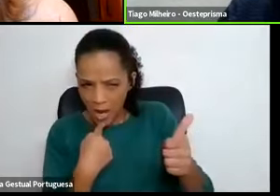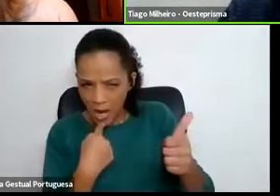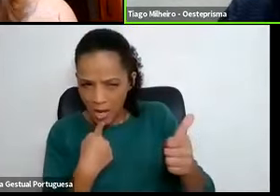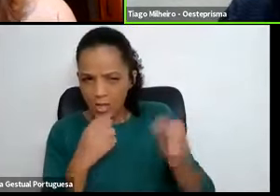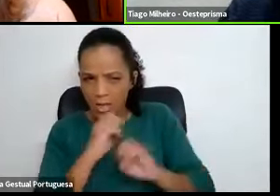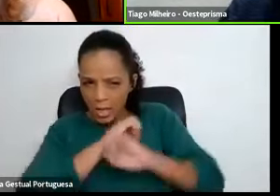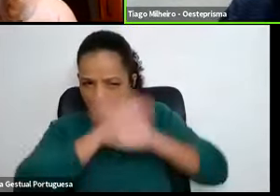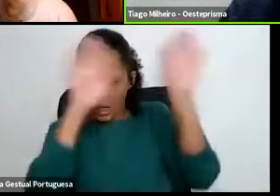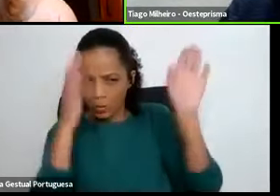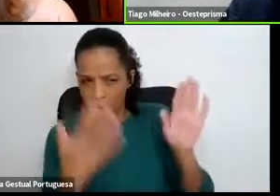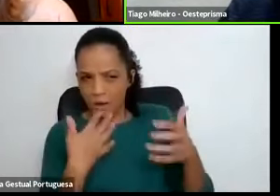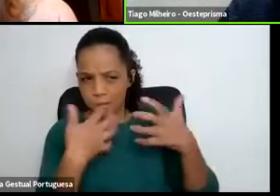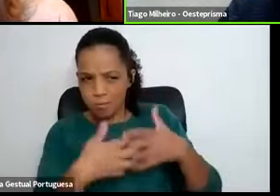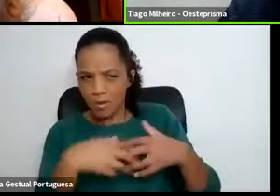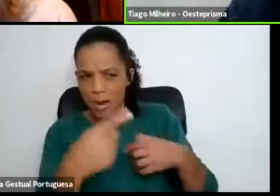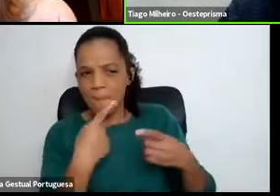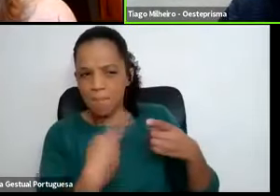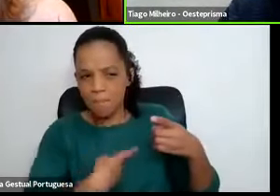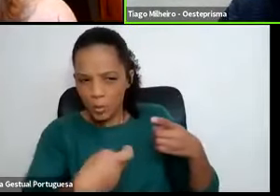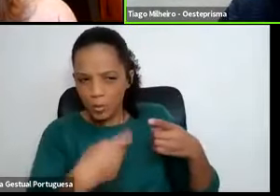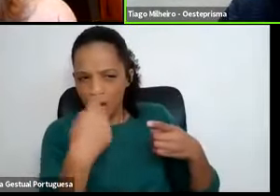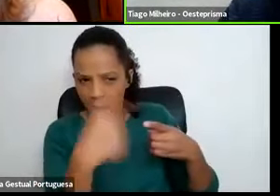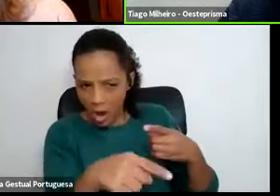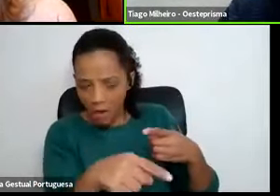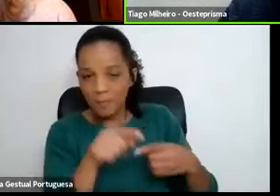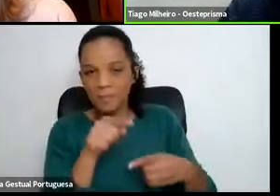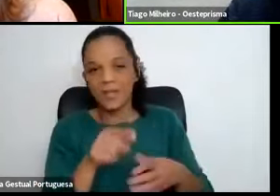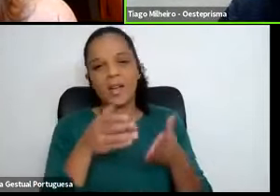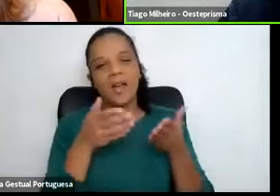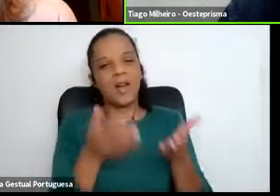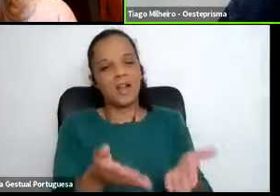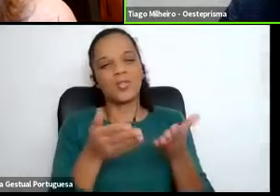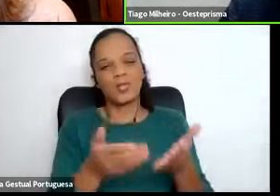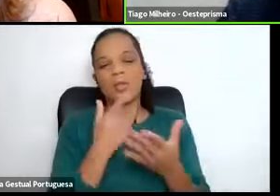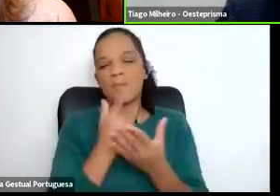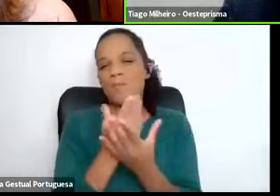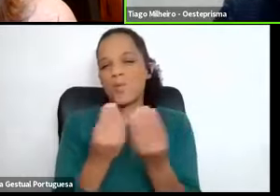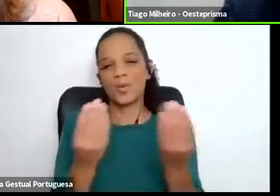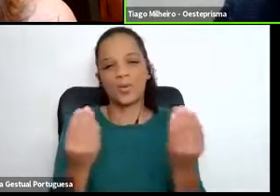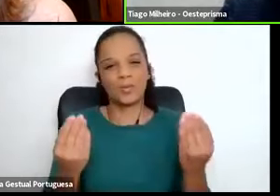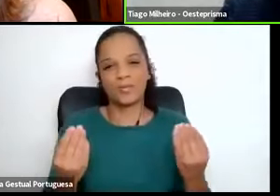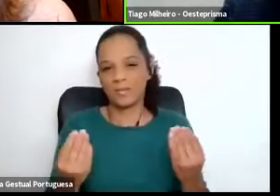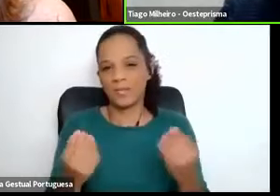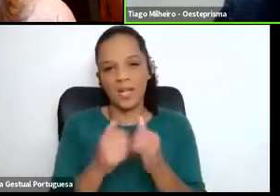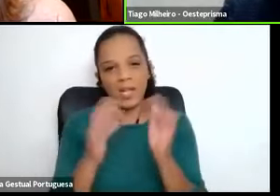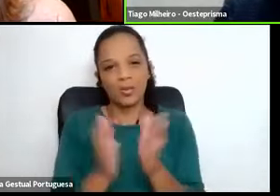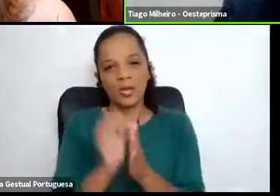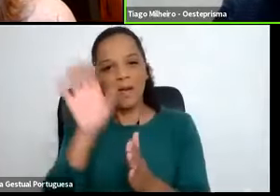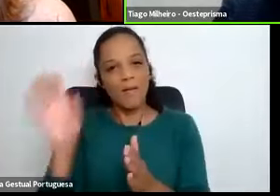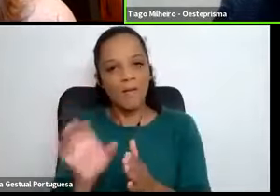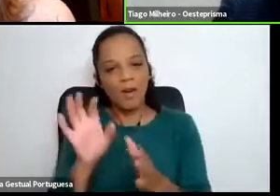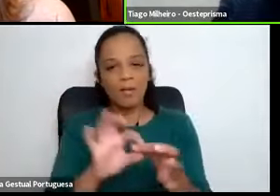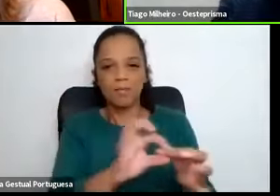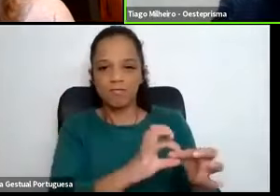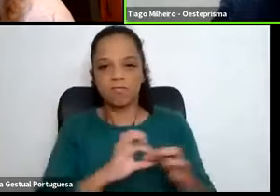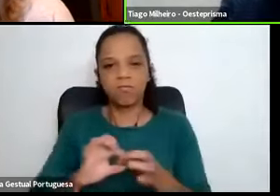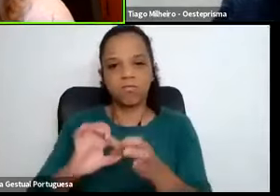estás esclarecido, tens dúvidas, tens questões, e isto ajuda muito a parte, a todo o processo e a toda a coesão.